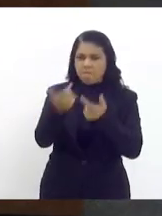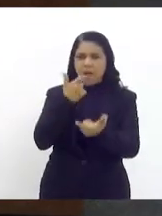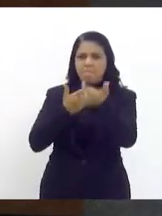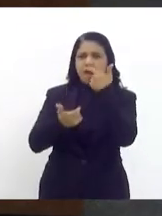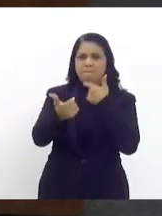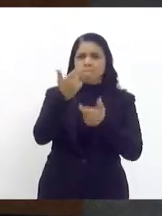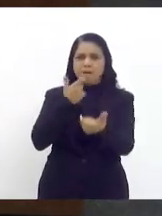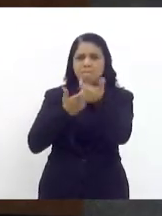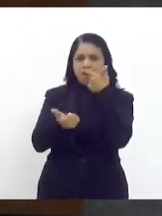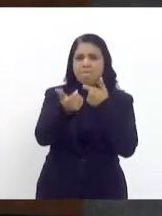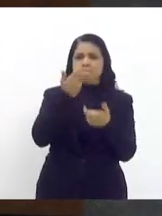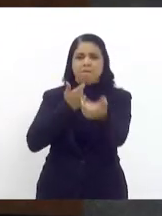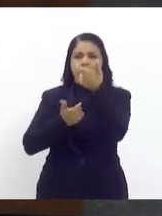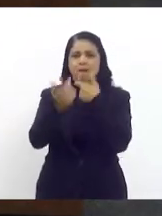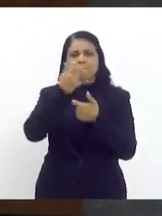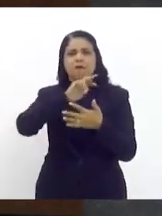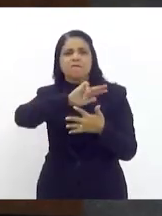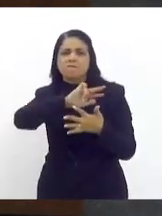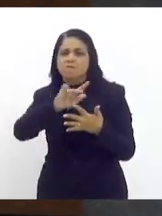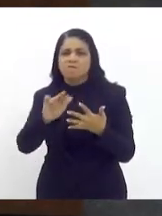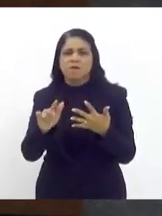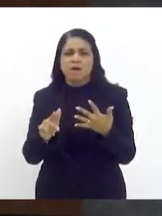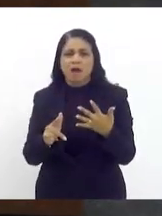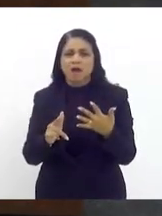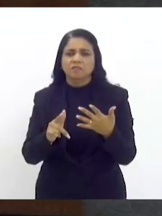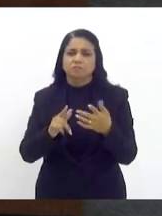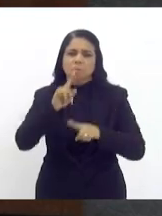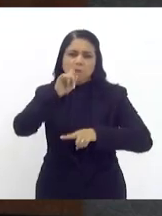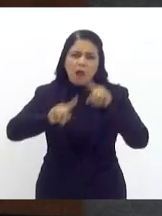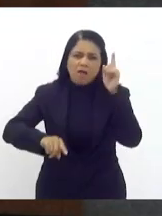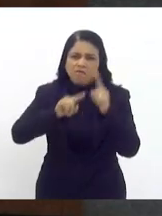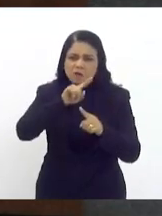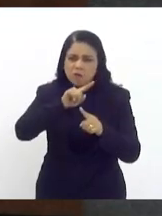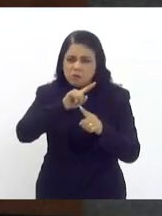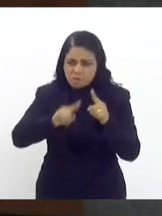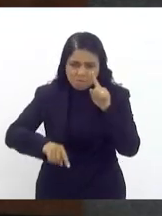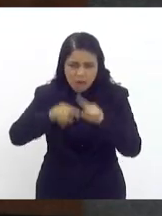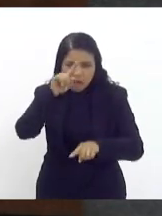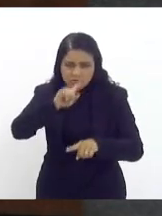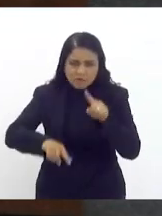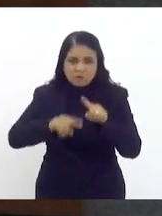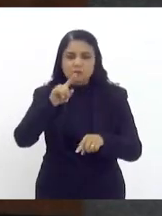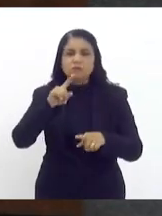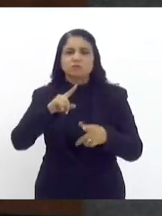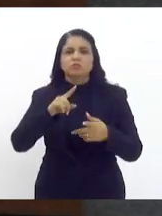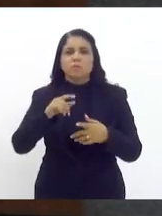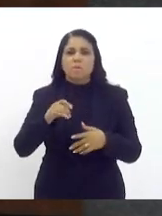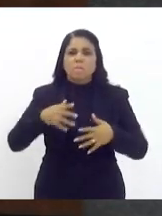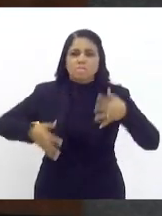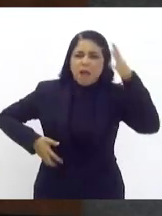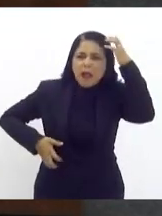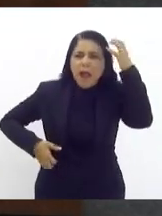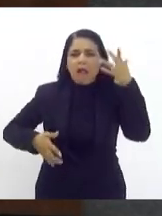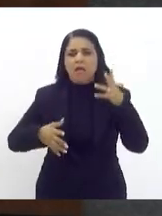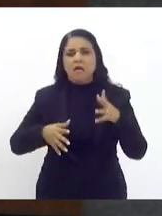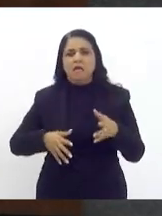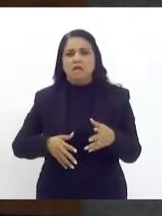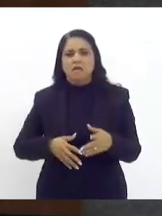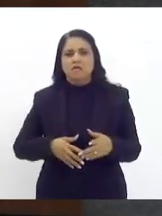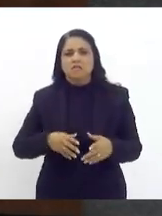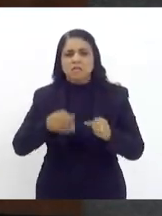chamada de vários xingamentos, tipo macaca, xiita, crioula da